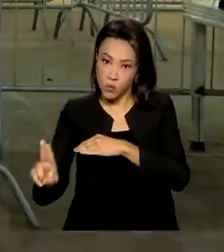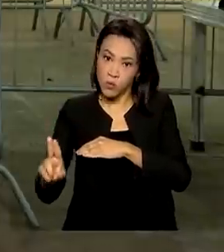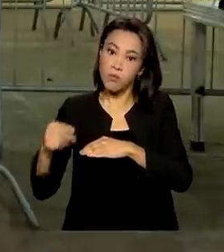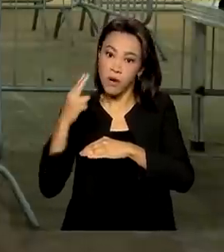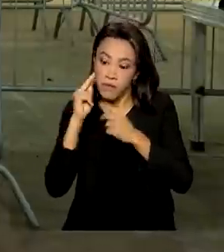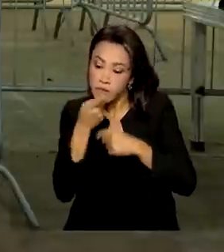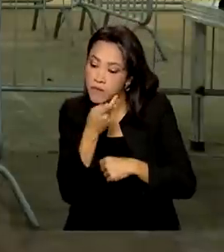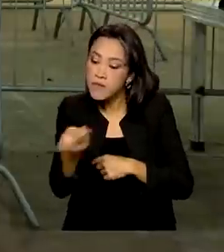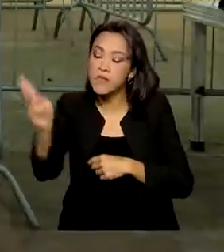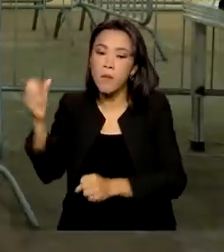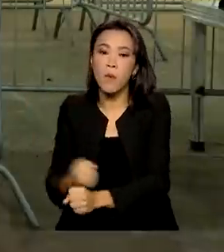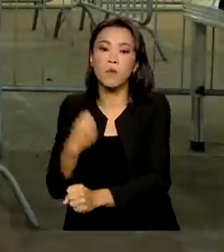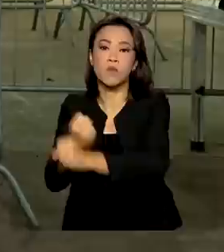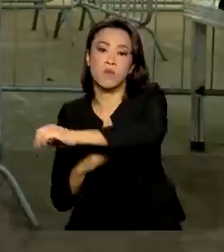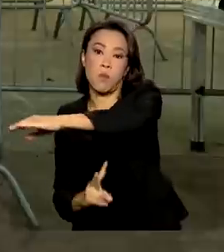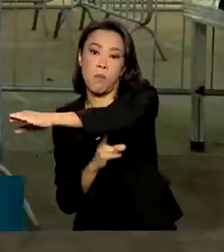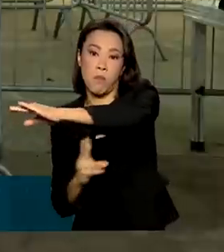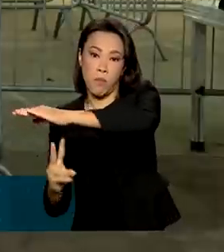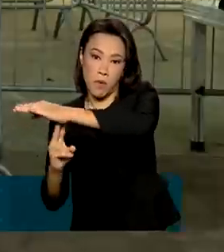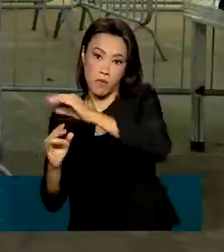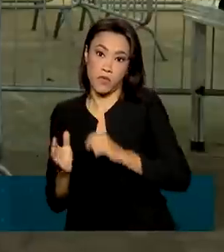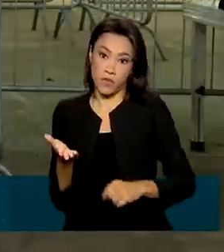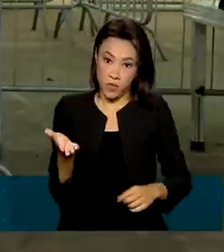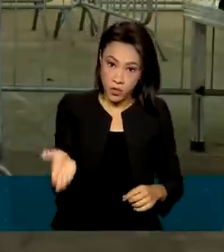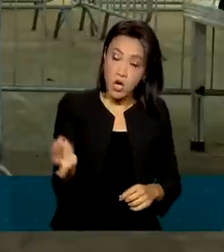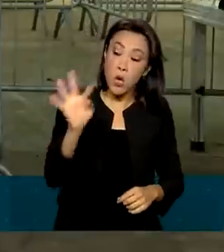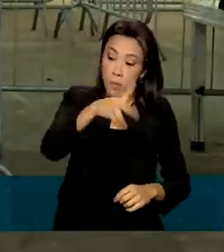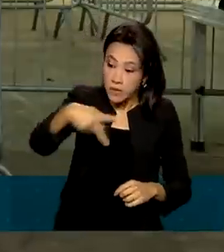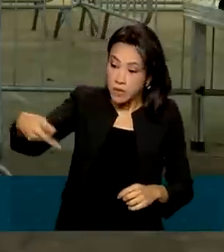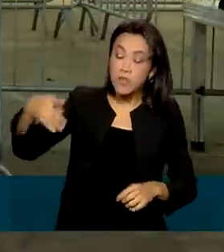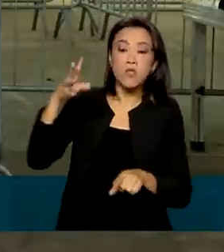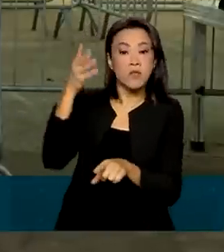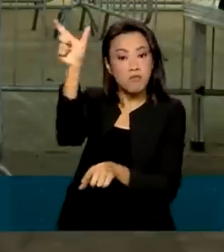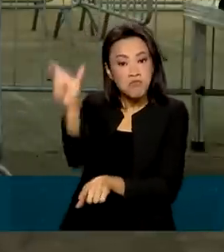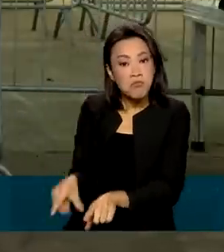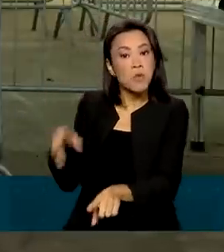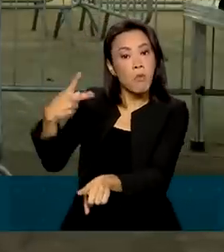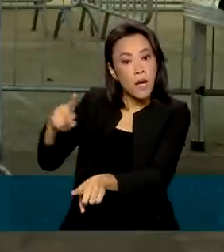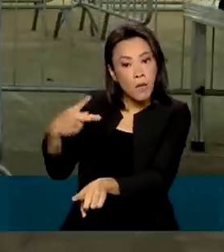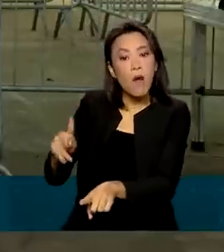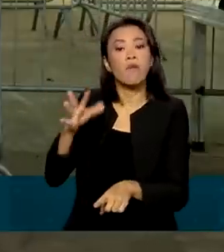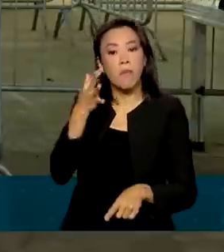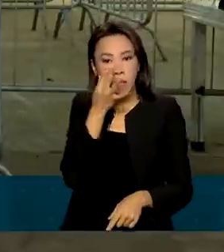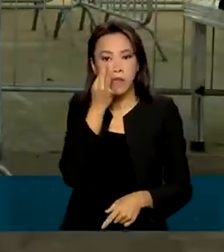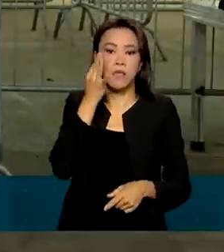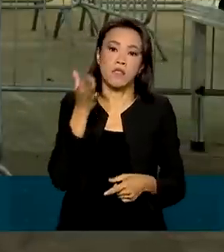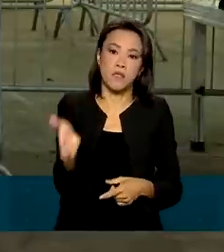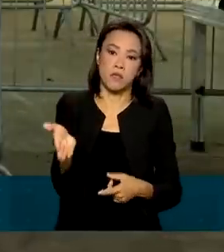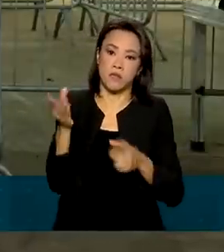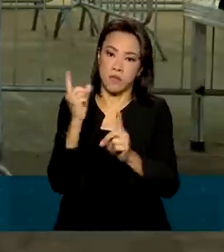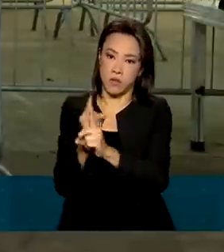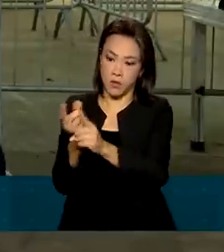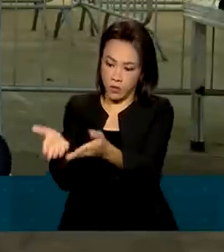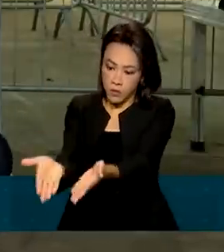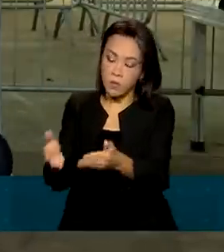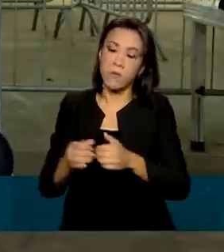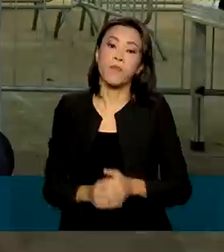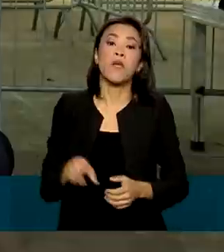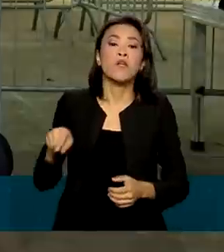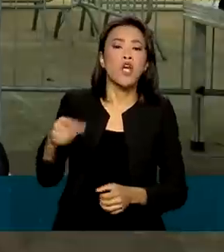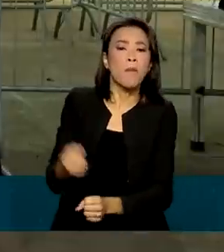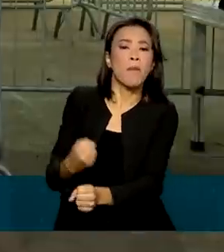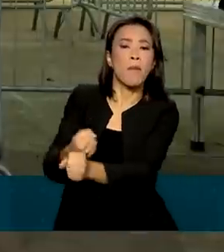-Paraguaio. O presidente paraguaio, Mário Abdu Benítez, também vai estar presente. As obras estão com